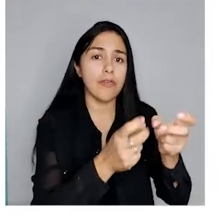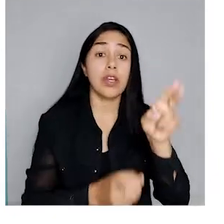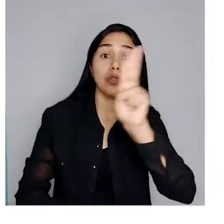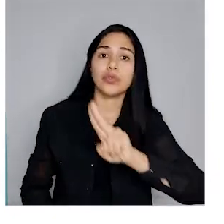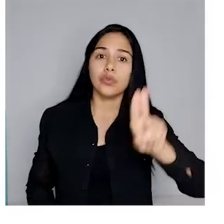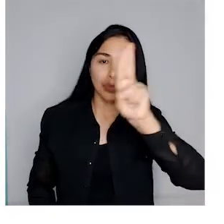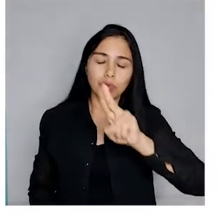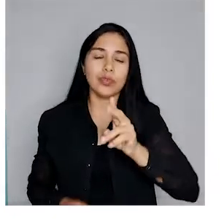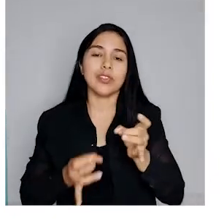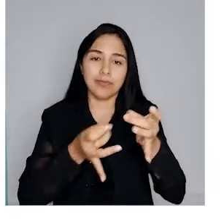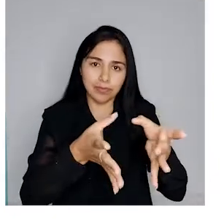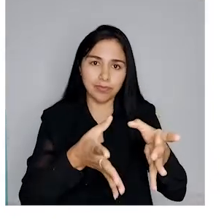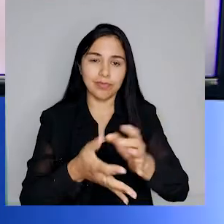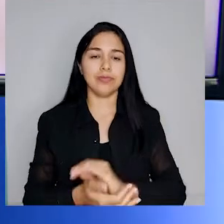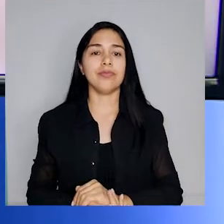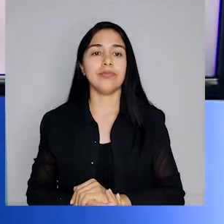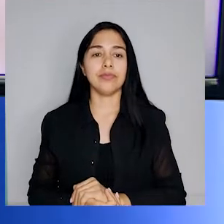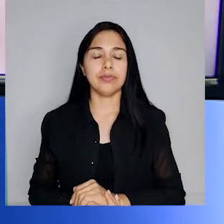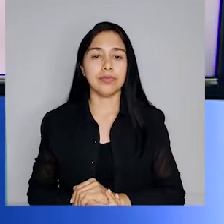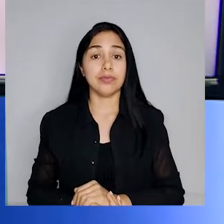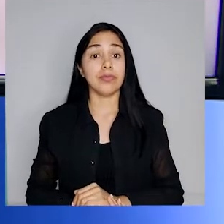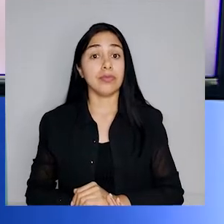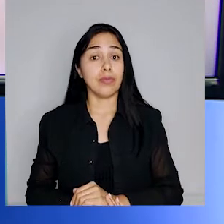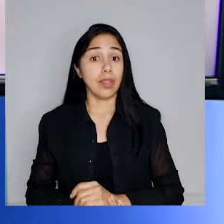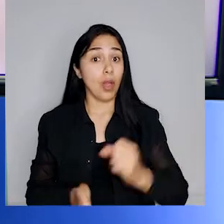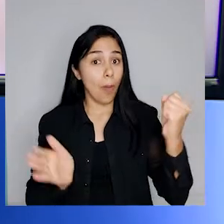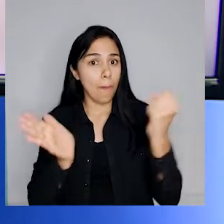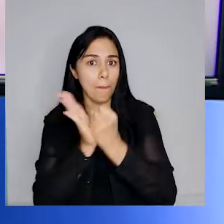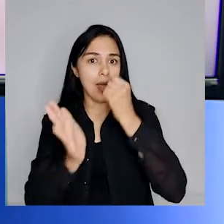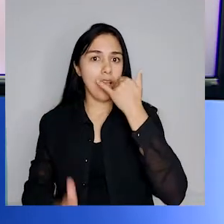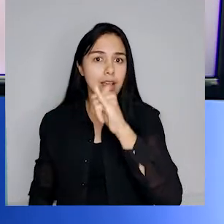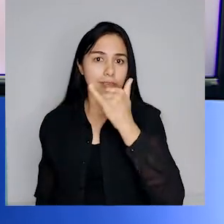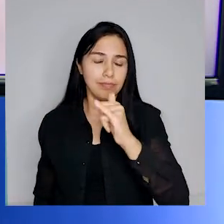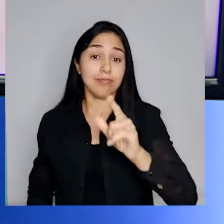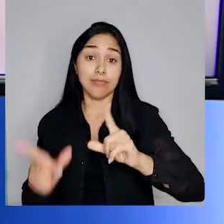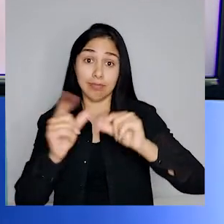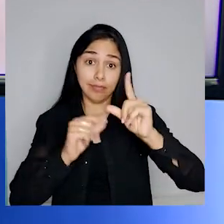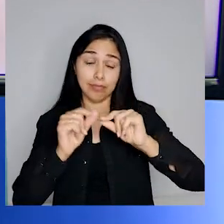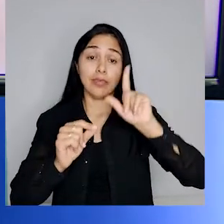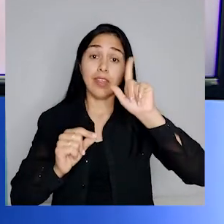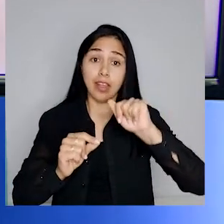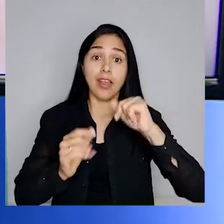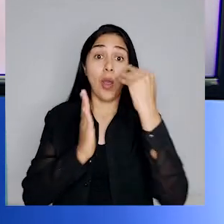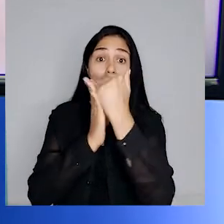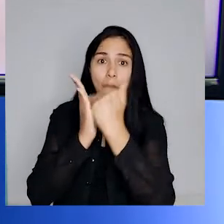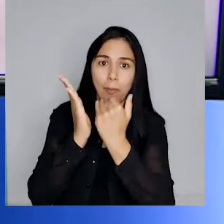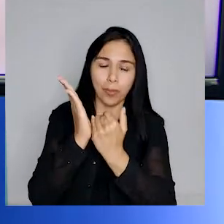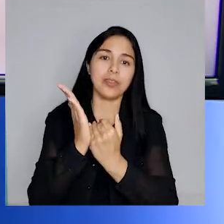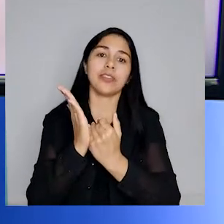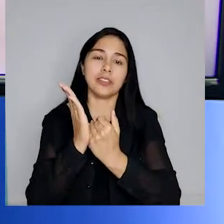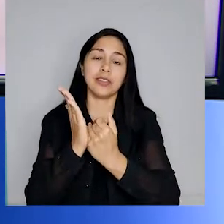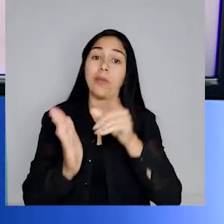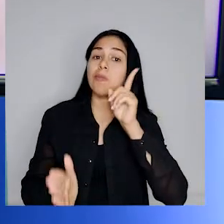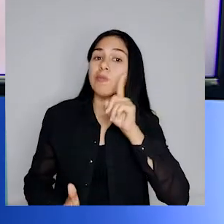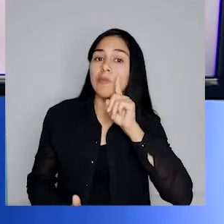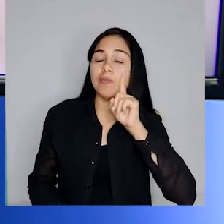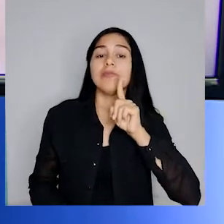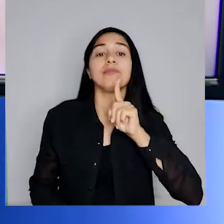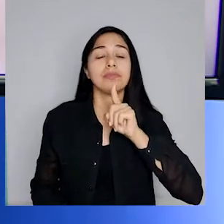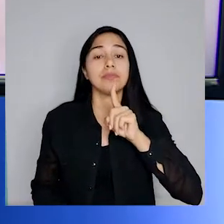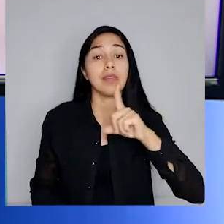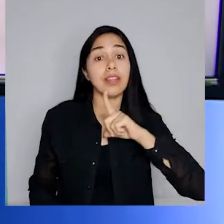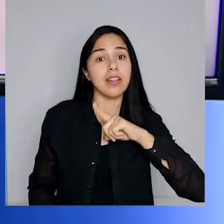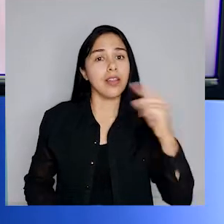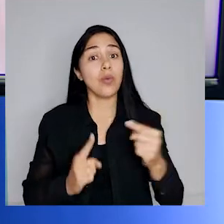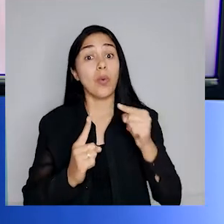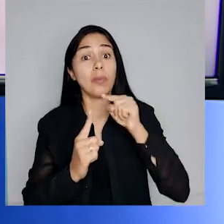a utilização e o descarte. O Energy Star é um programa da Agência de Proteção Ambiental dos Estados Unidos, que